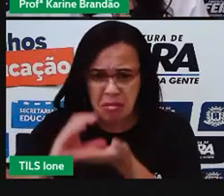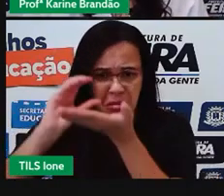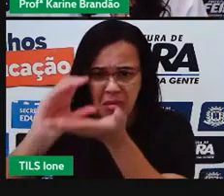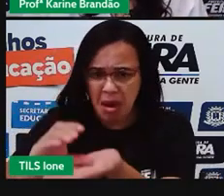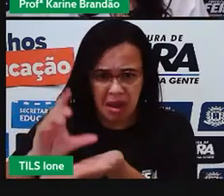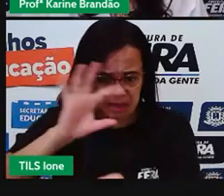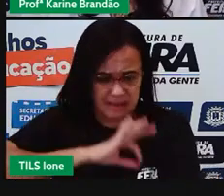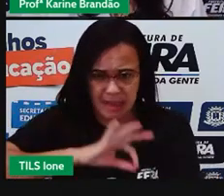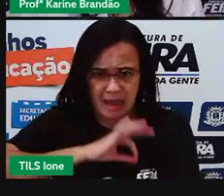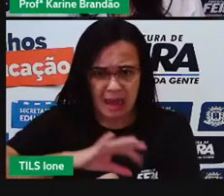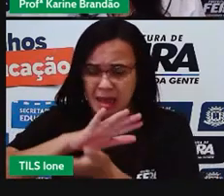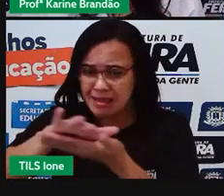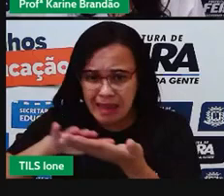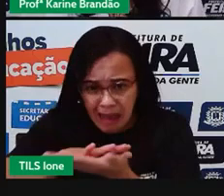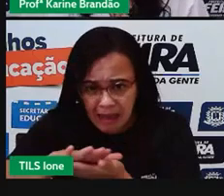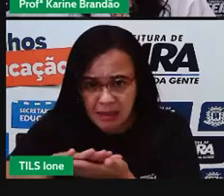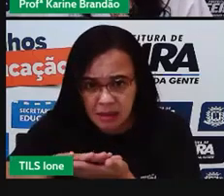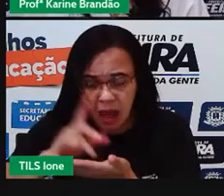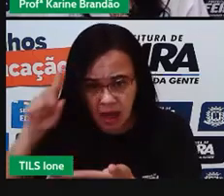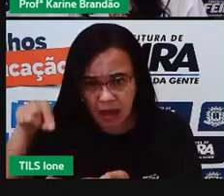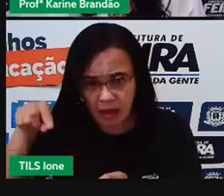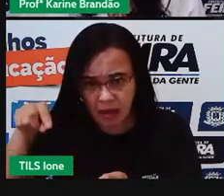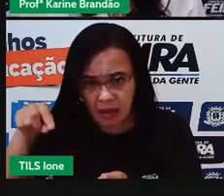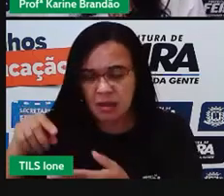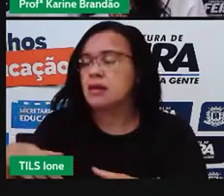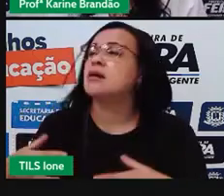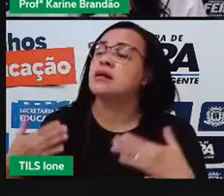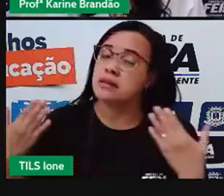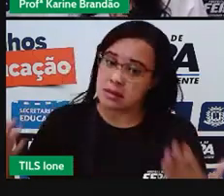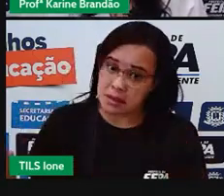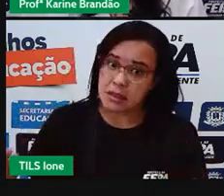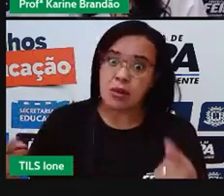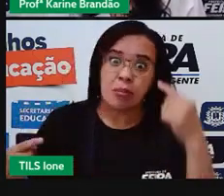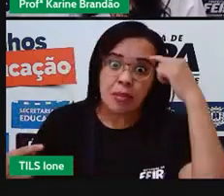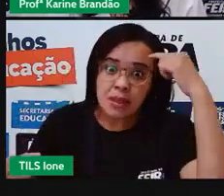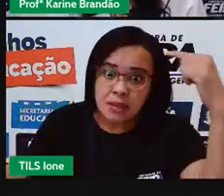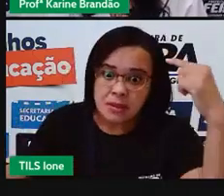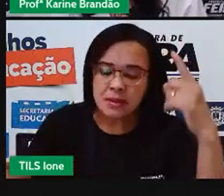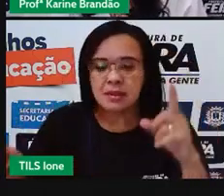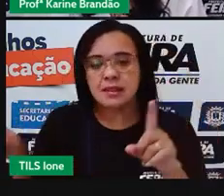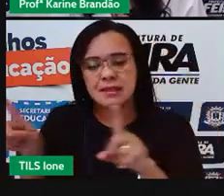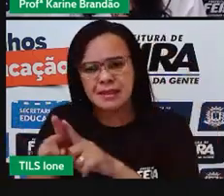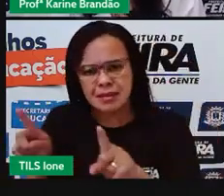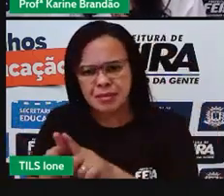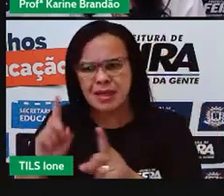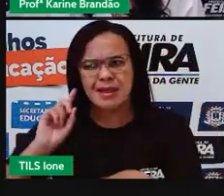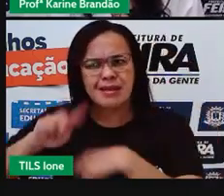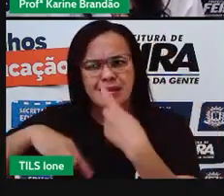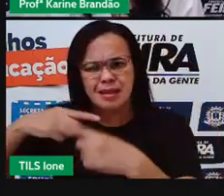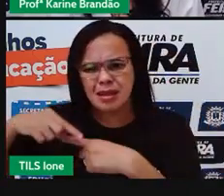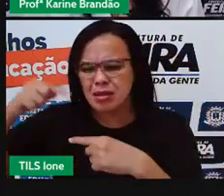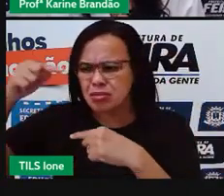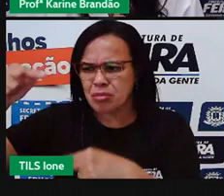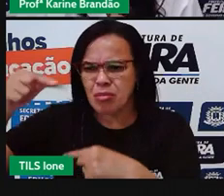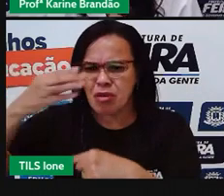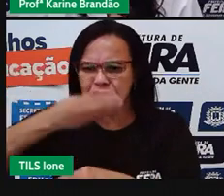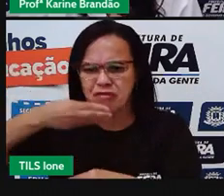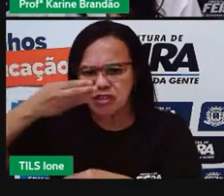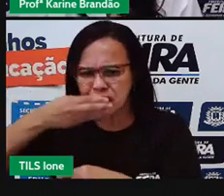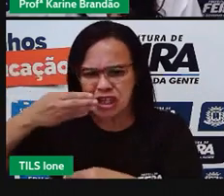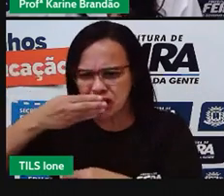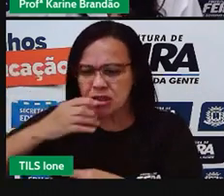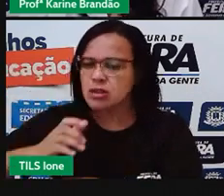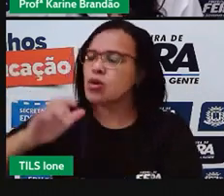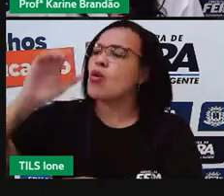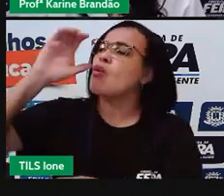e essa garrafa do Guaraná que eu consumi vai para onde essa garrafa depois que eu consumi esse